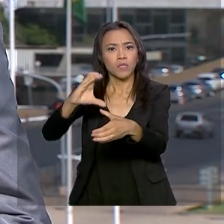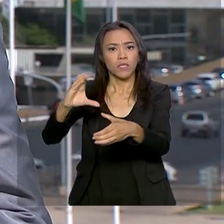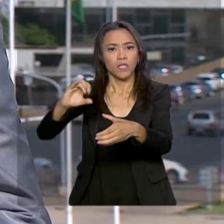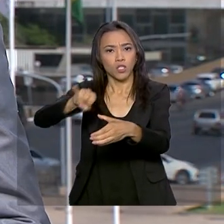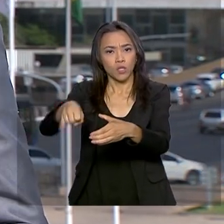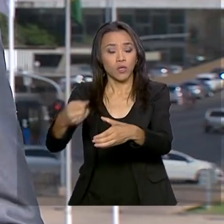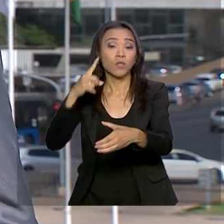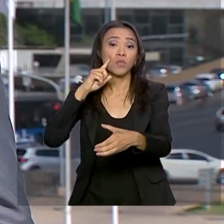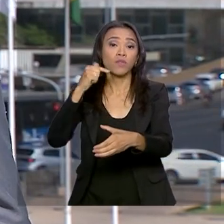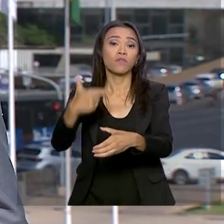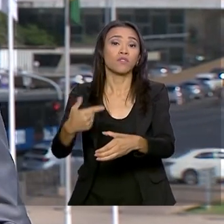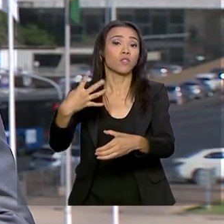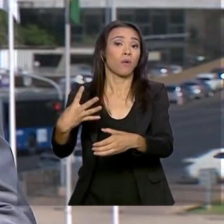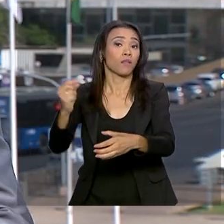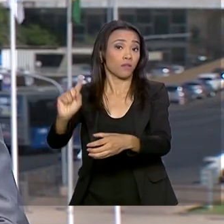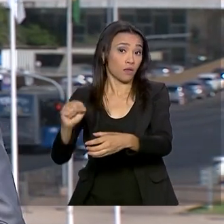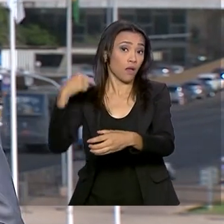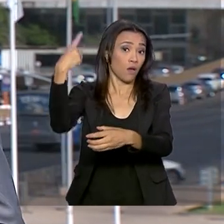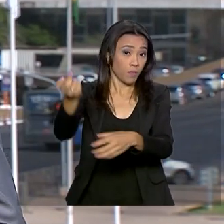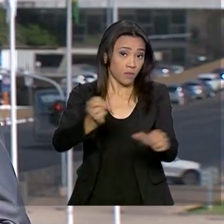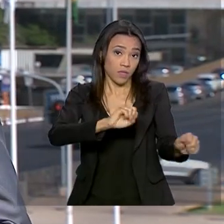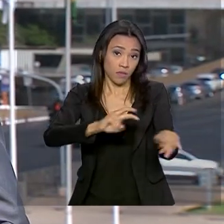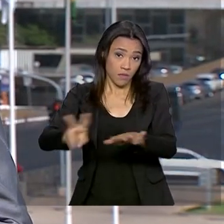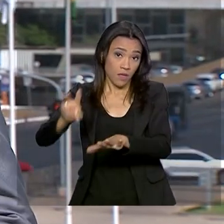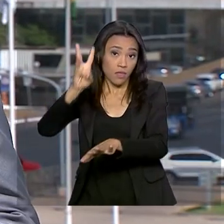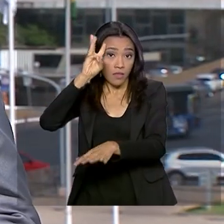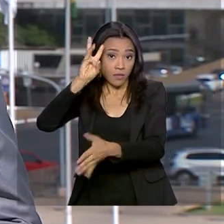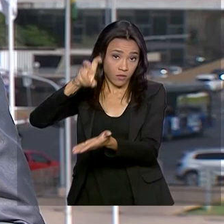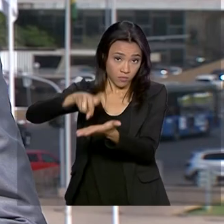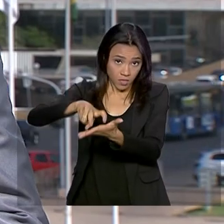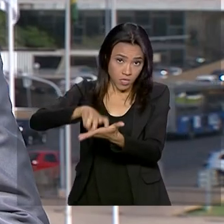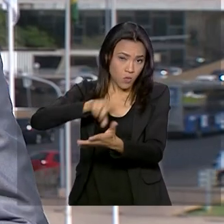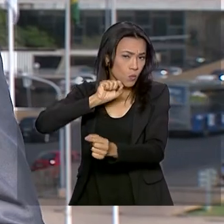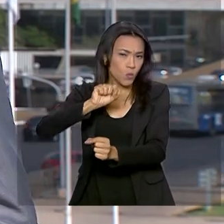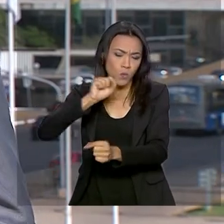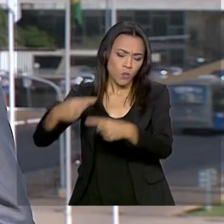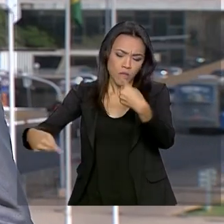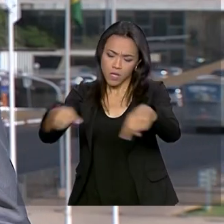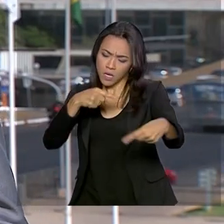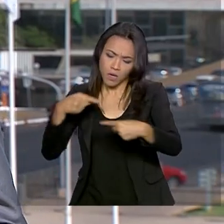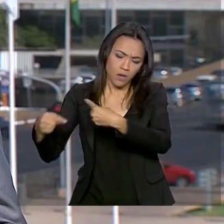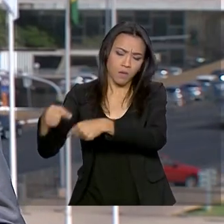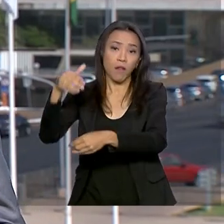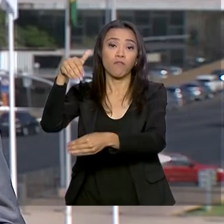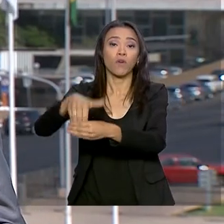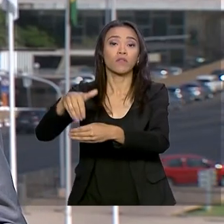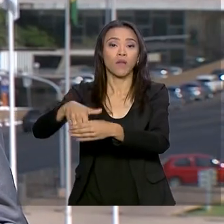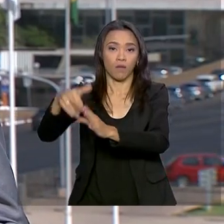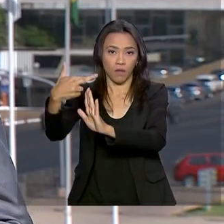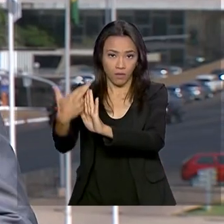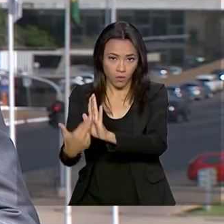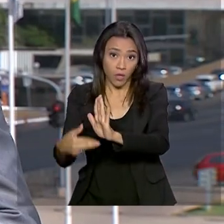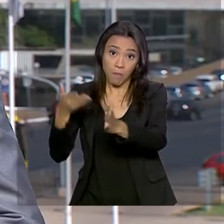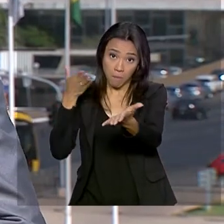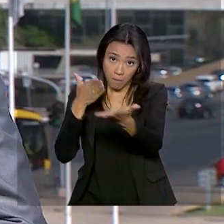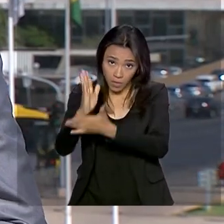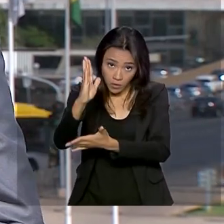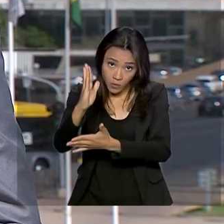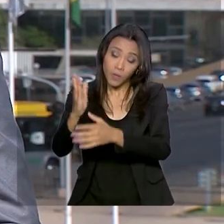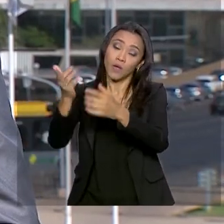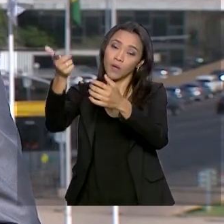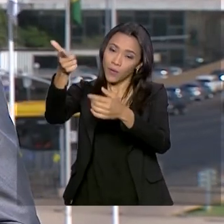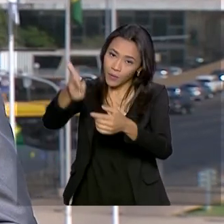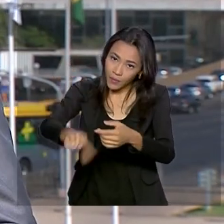da semana que vem, na terça-feira, na parte da manhã, para debater e para votar esse relatório. E uma vez aprovado, ele segue